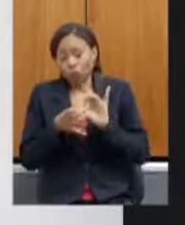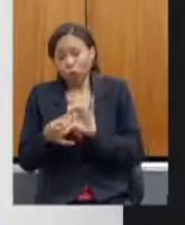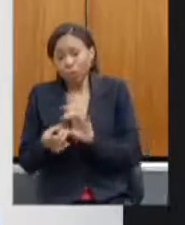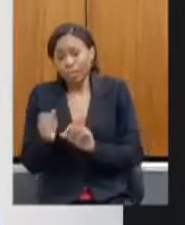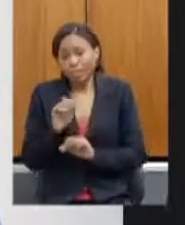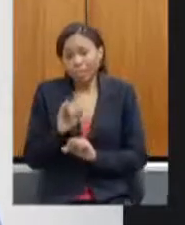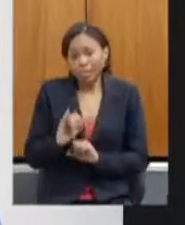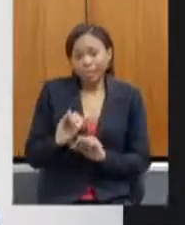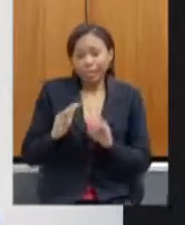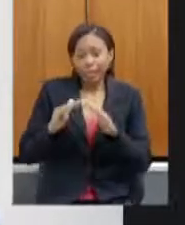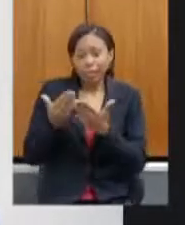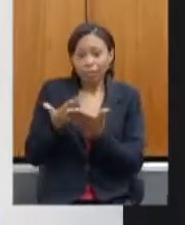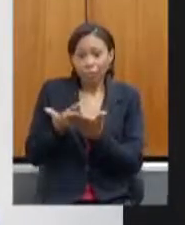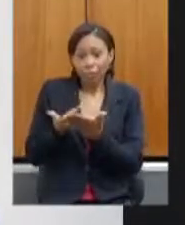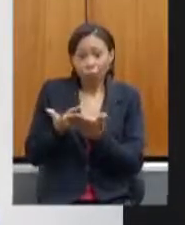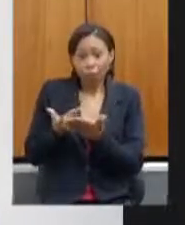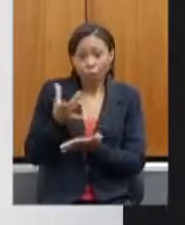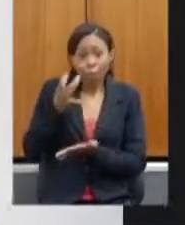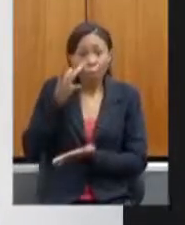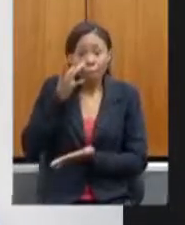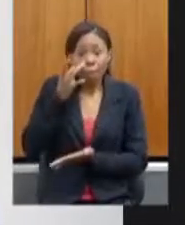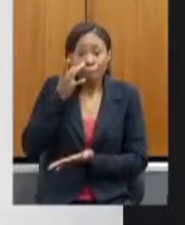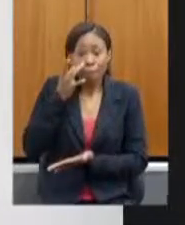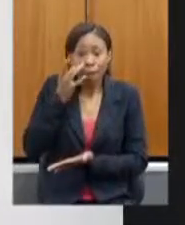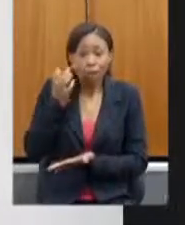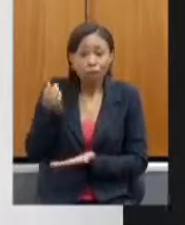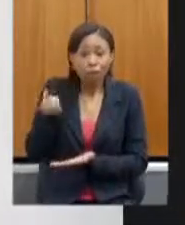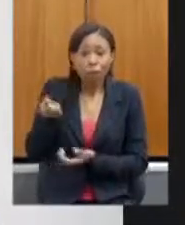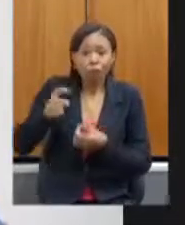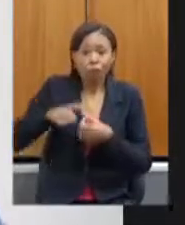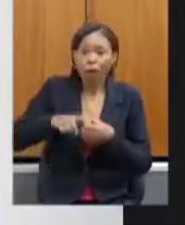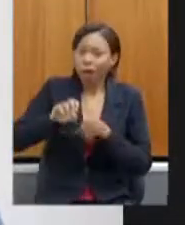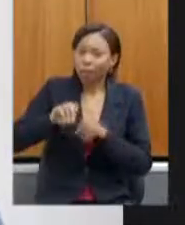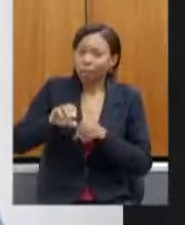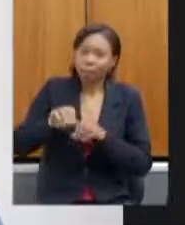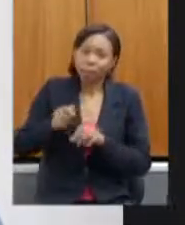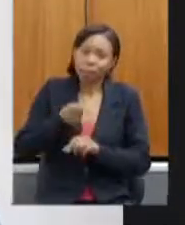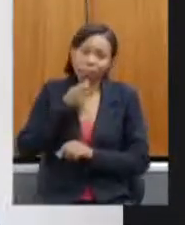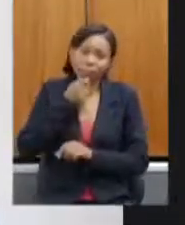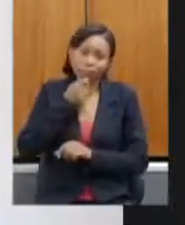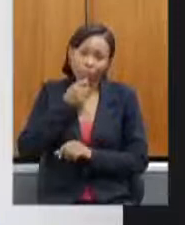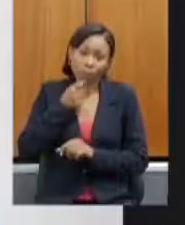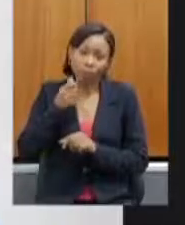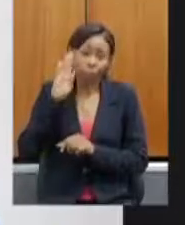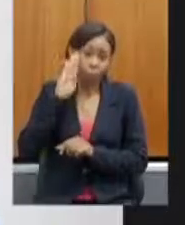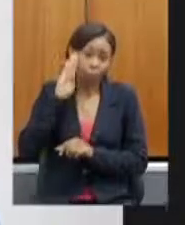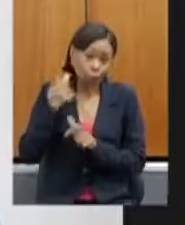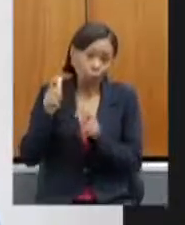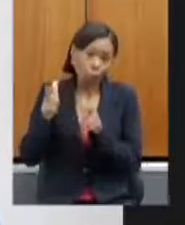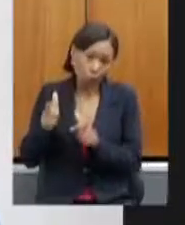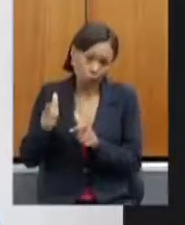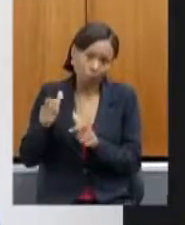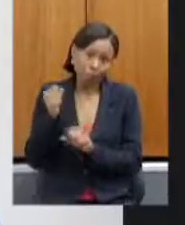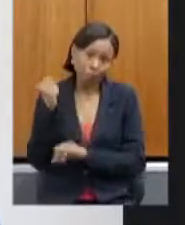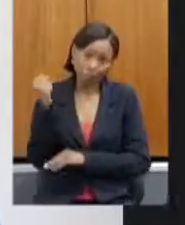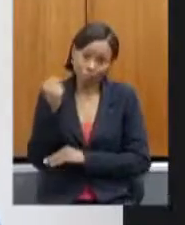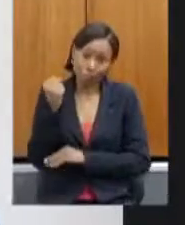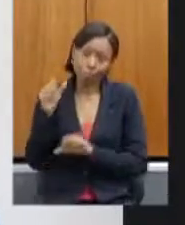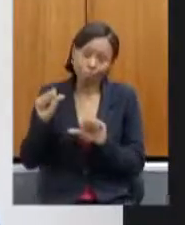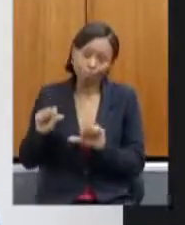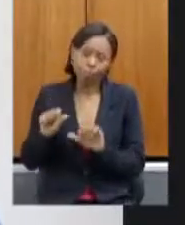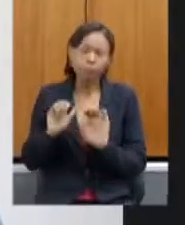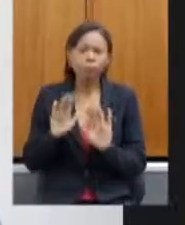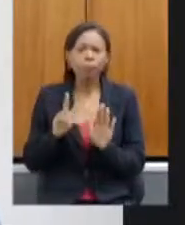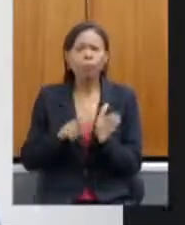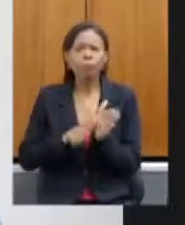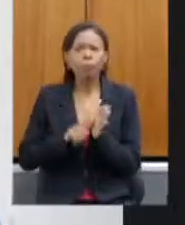presenciais, principalmente em regiões que estão com casos mais graves. Eu pergunto para a secretária qual